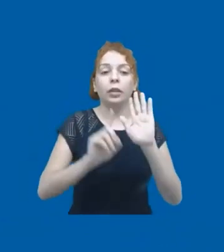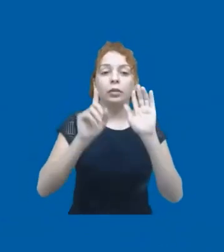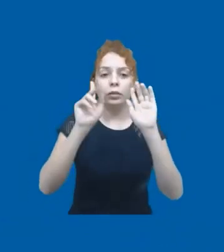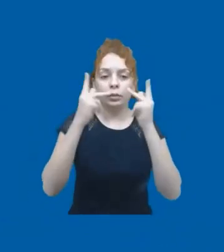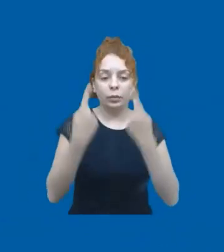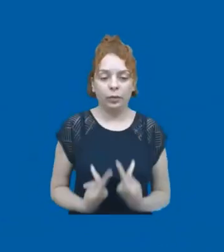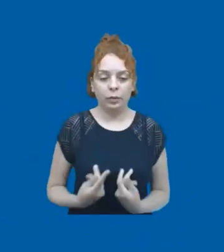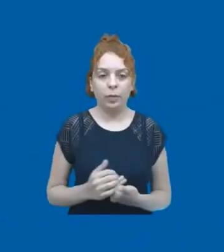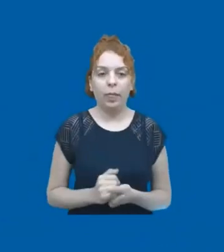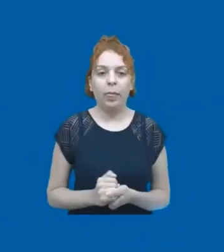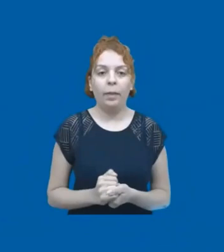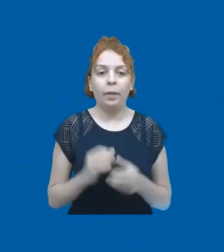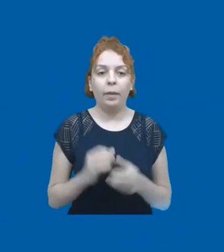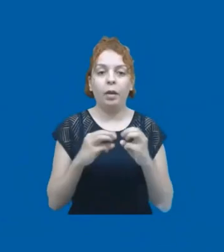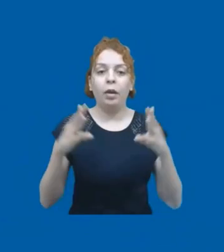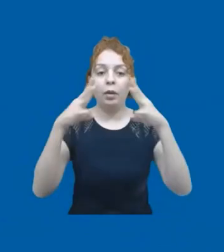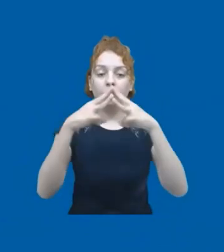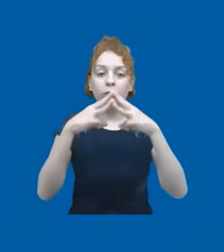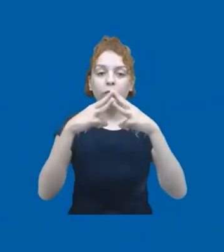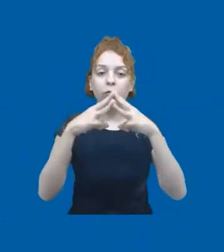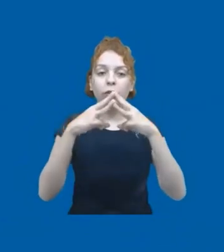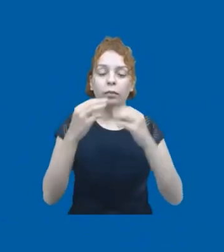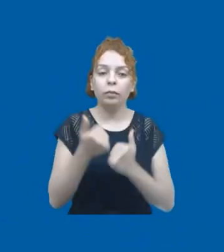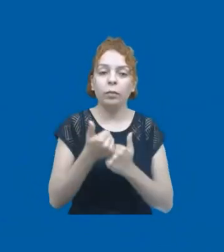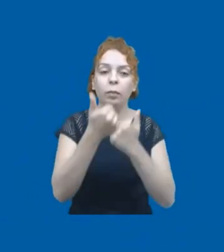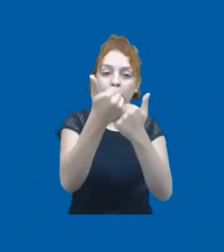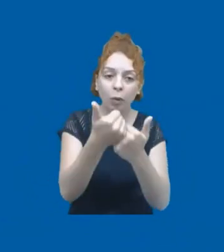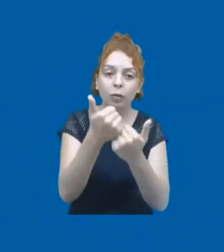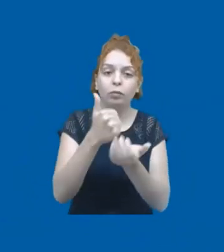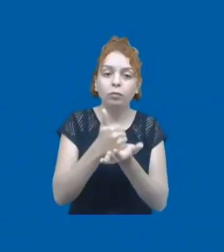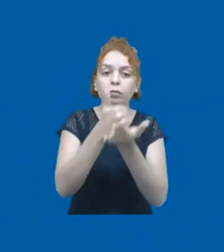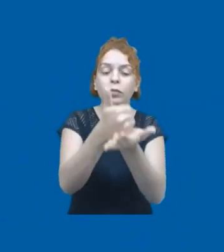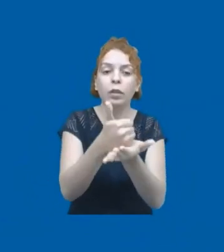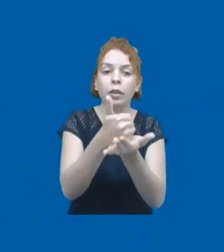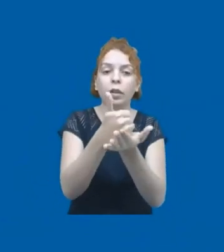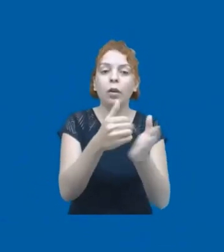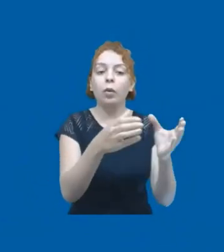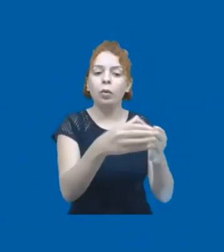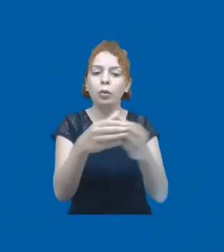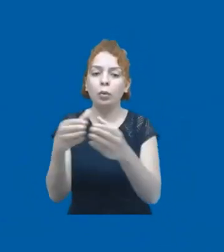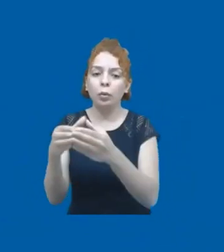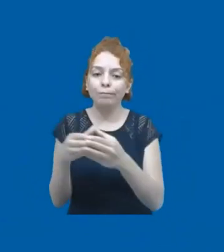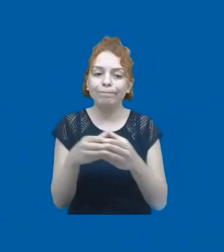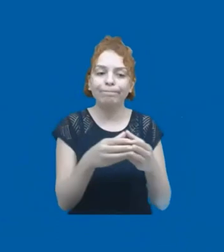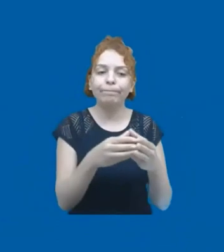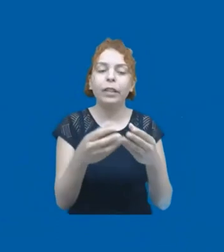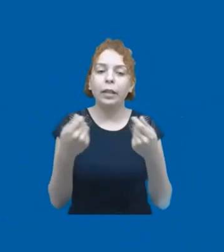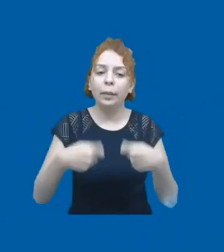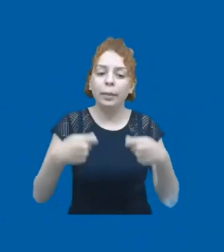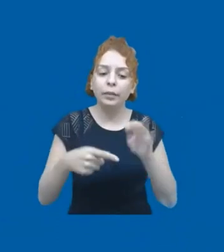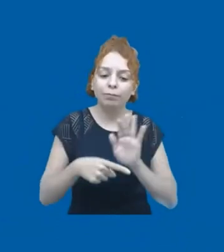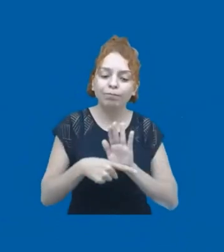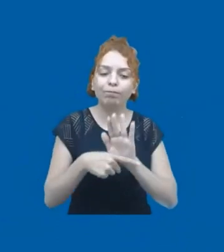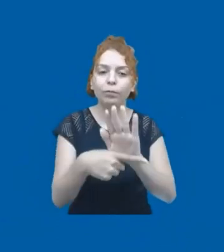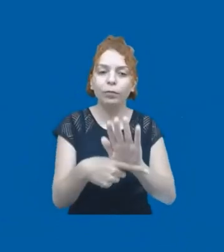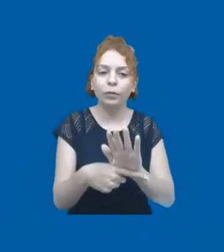A ONU tem promovido assistência e apoio a comunidades vulneráveis, vulnerabilizadas,